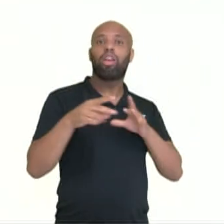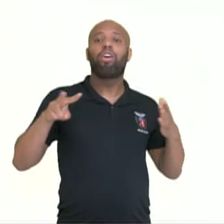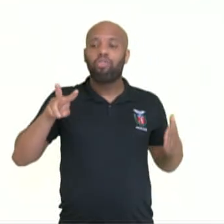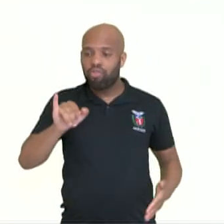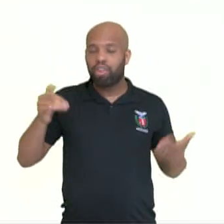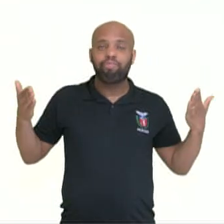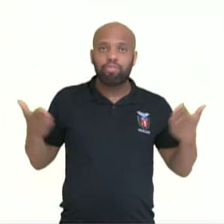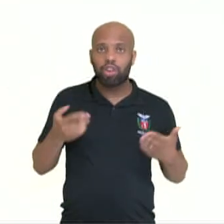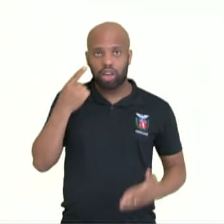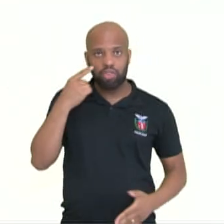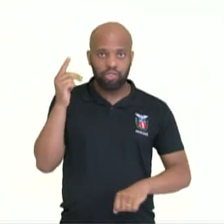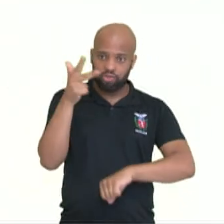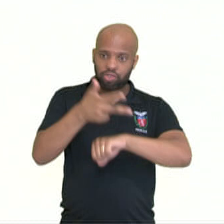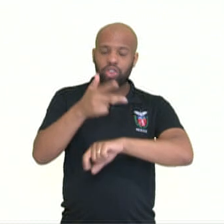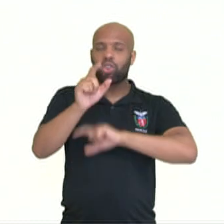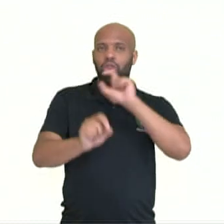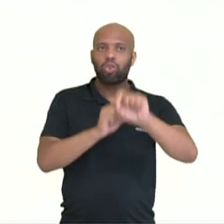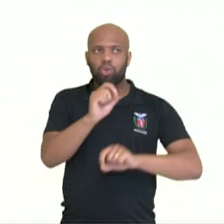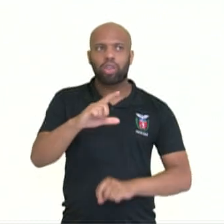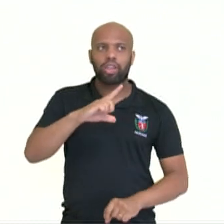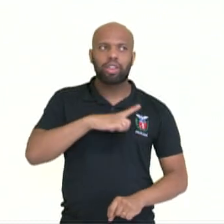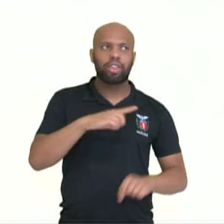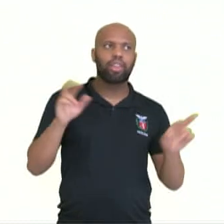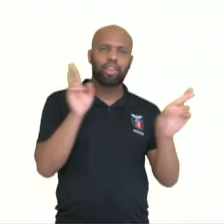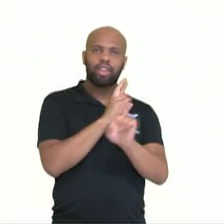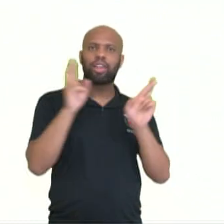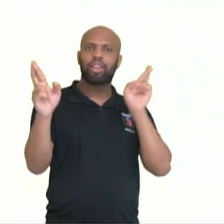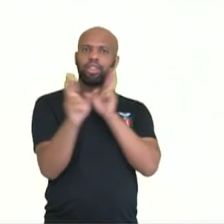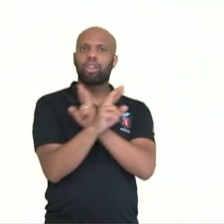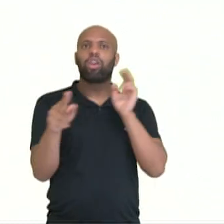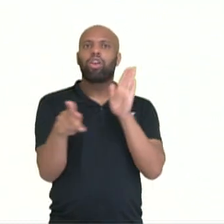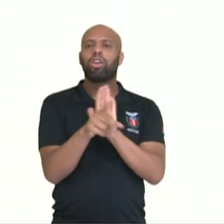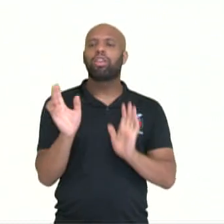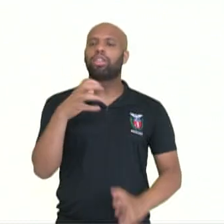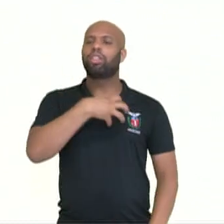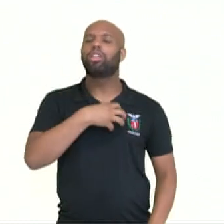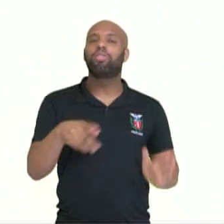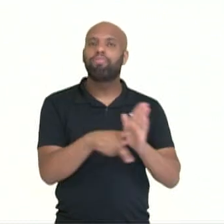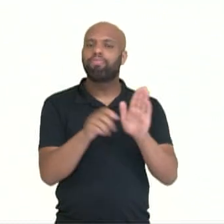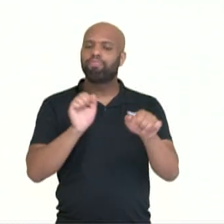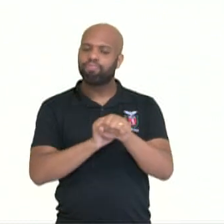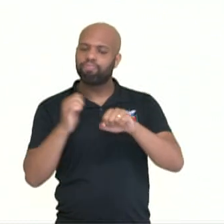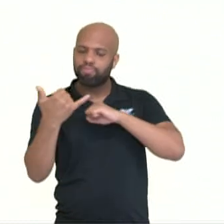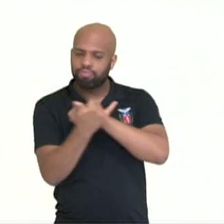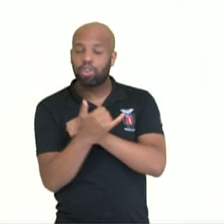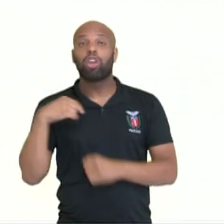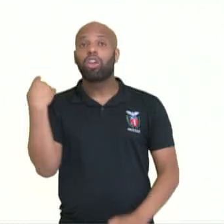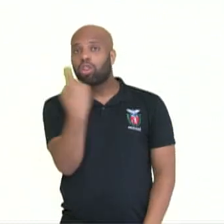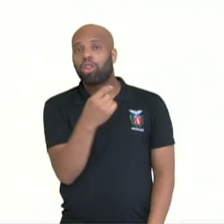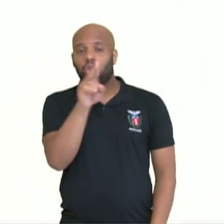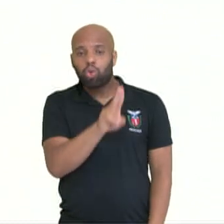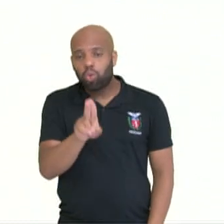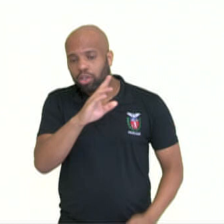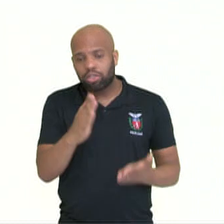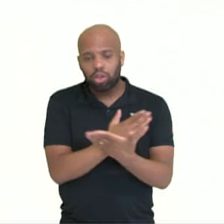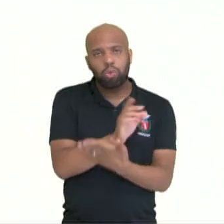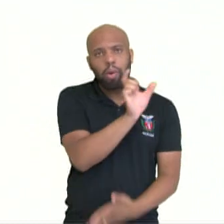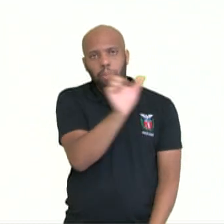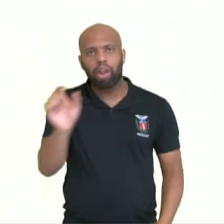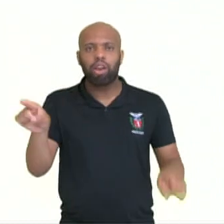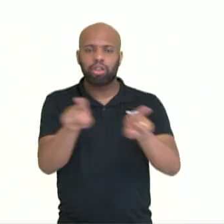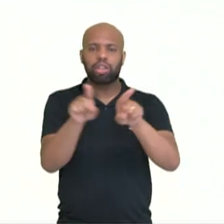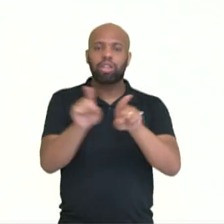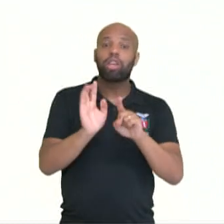ver neste vídeo o que tem a ver aí os sentidos com os adjetivos. Nós utilizamos algumas palavras para